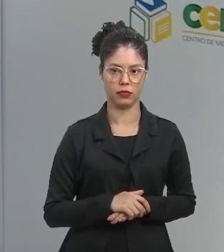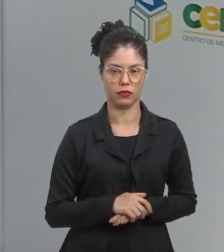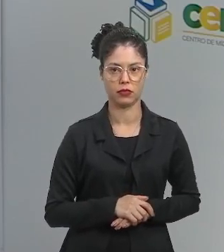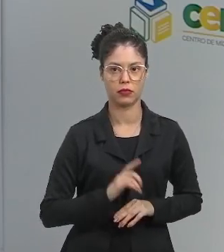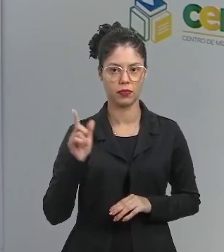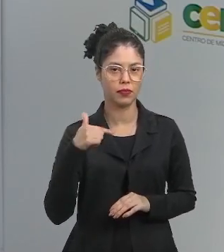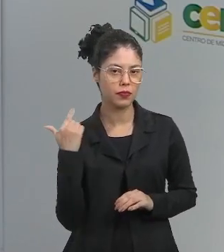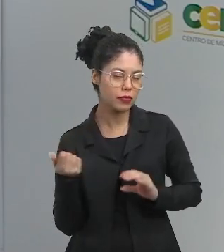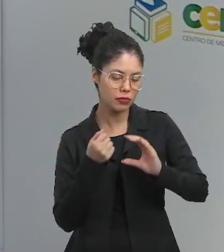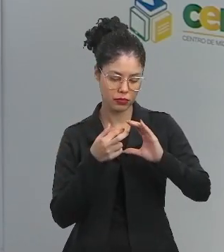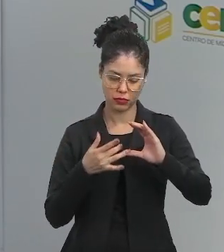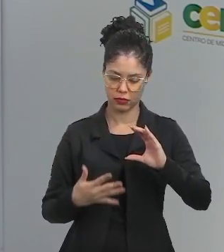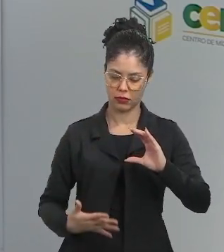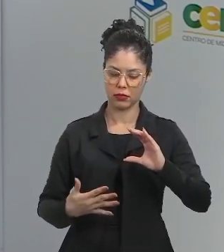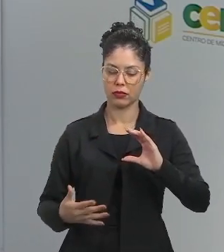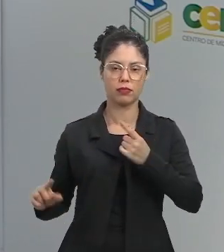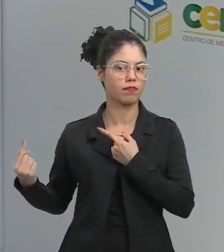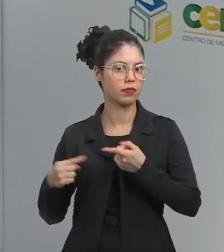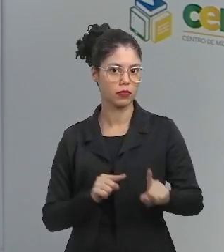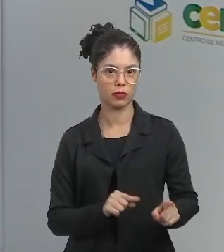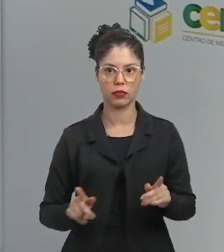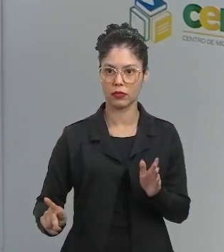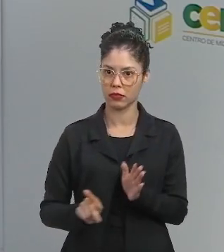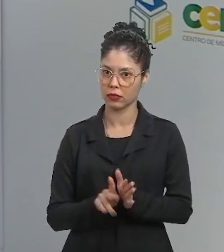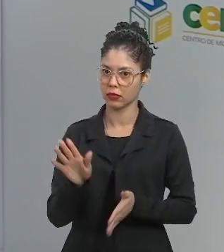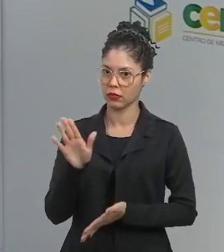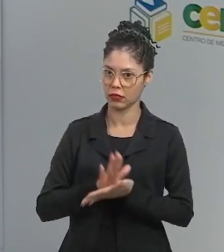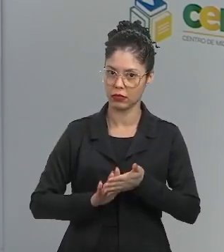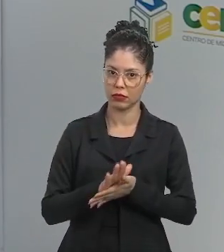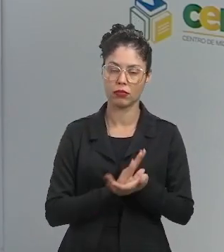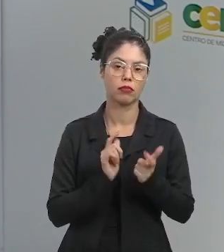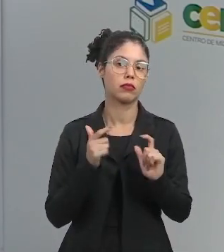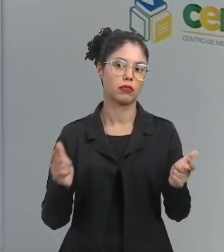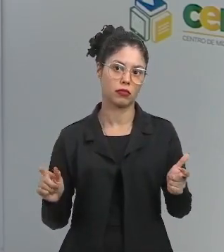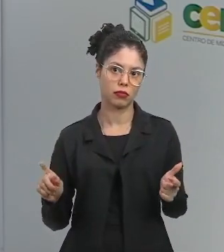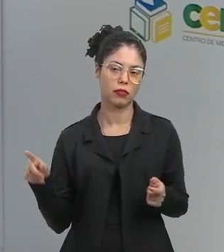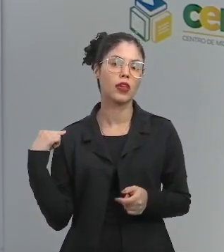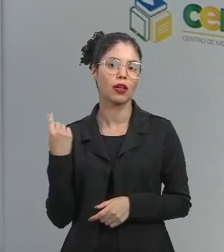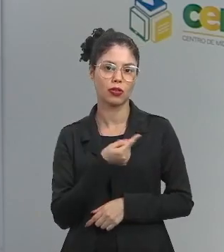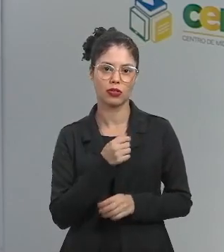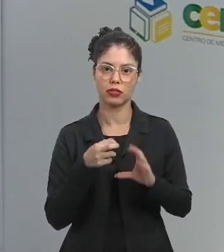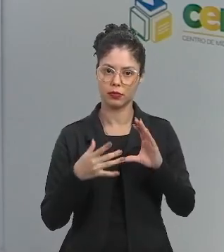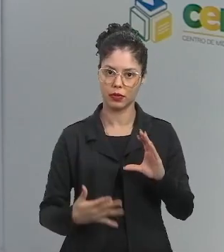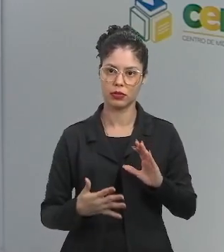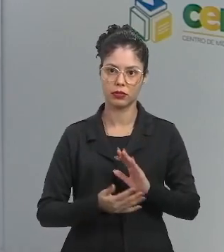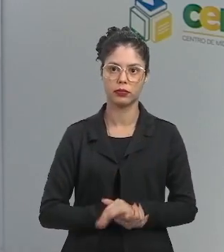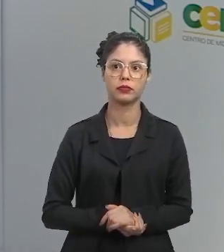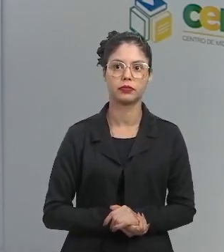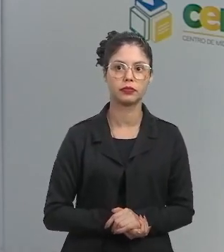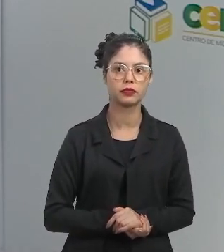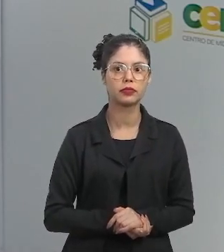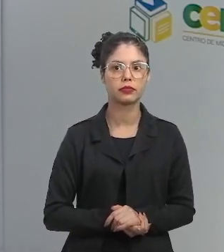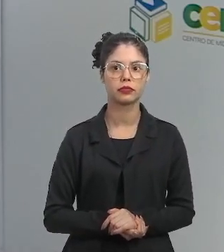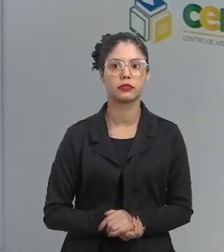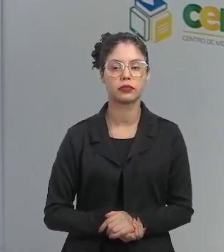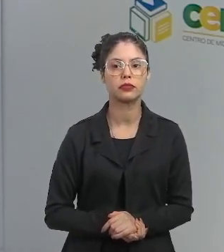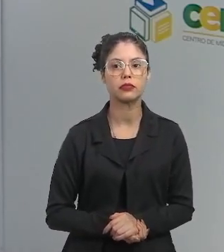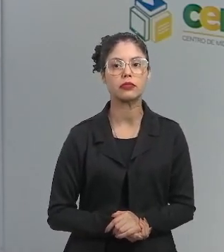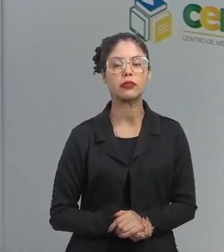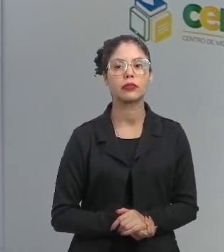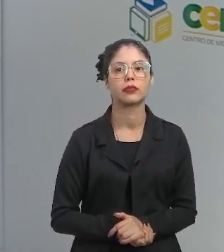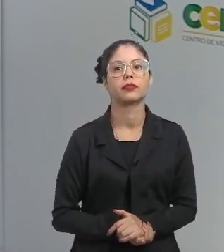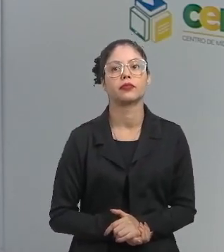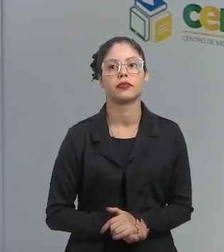Outras espécies não provocam um impacto ambiental tão drástico quanto a nossa espécie. Tudo bem? Vou adiante.